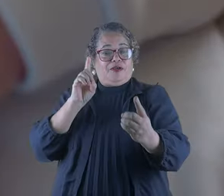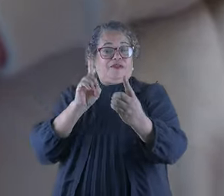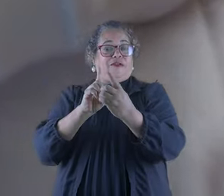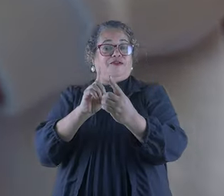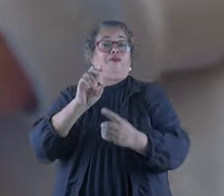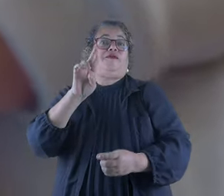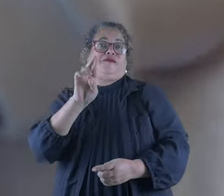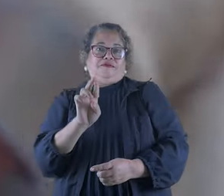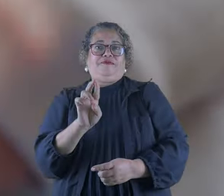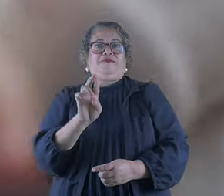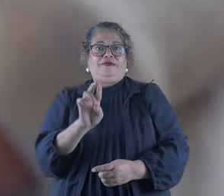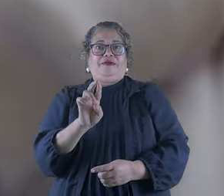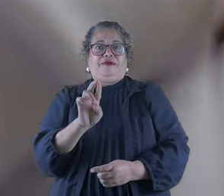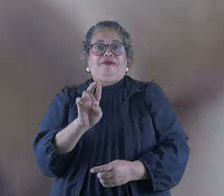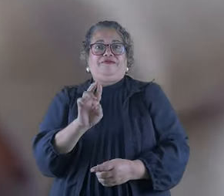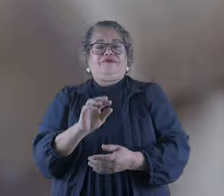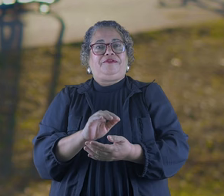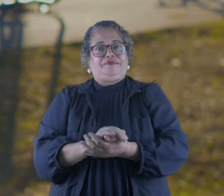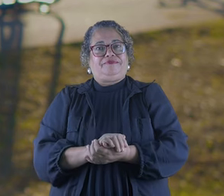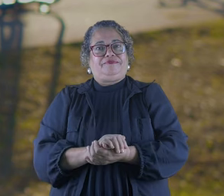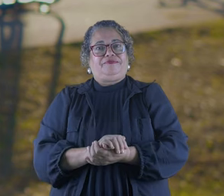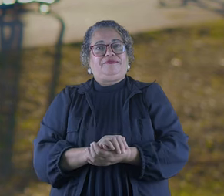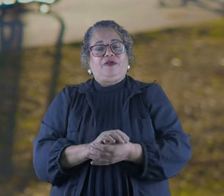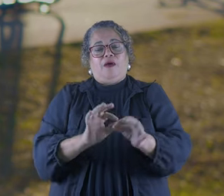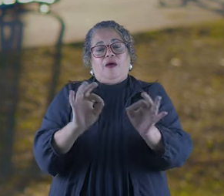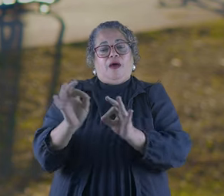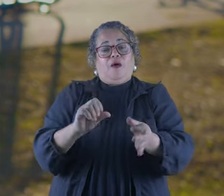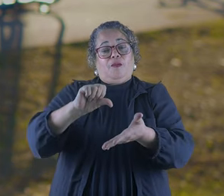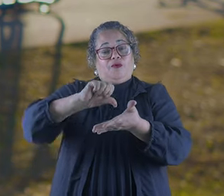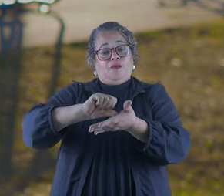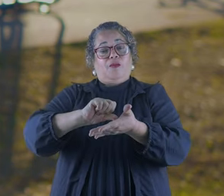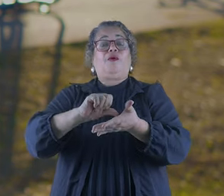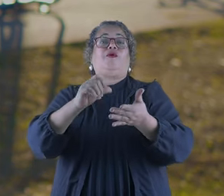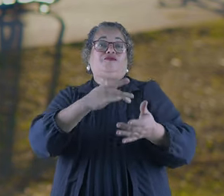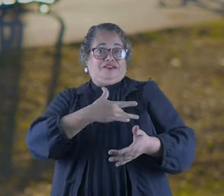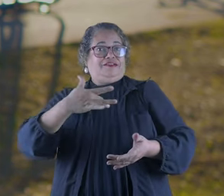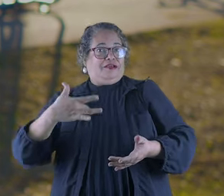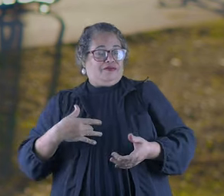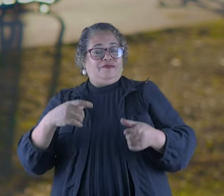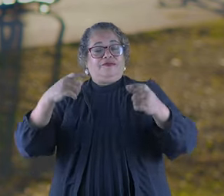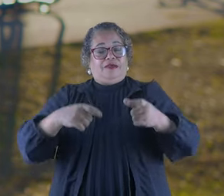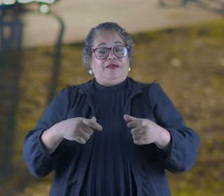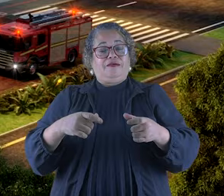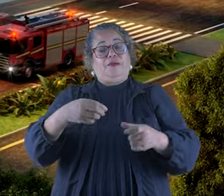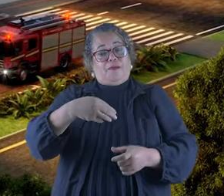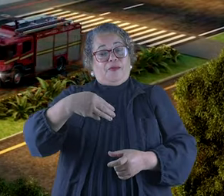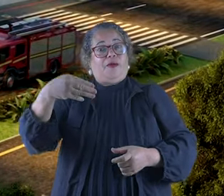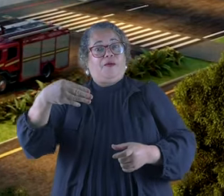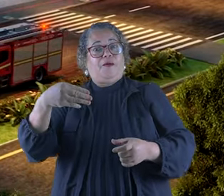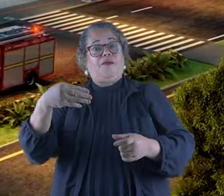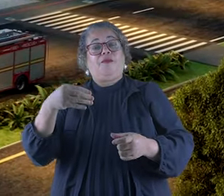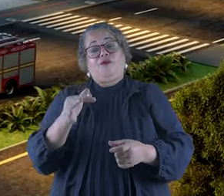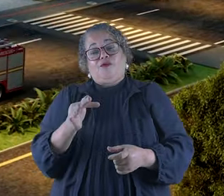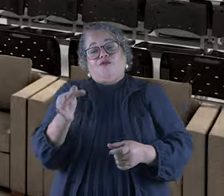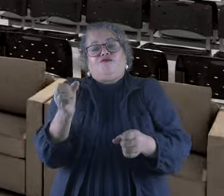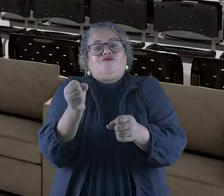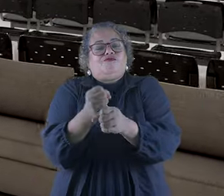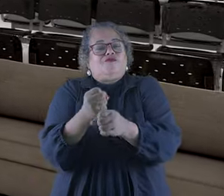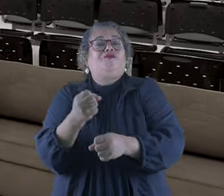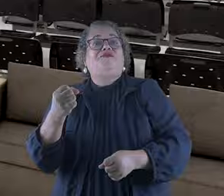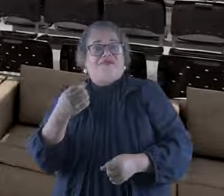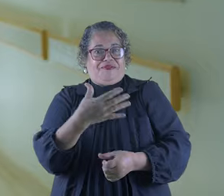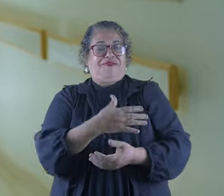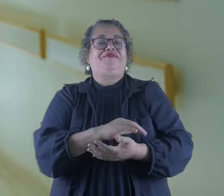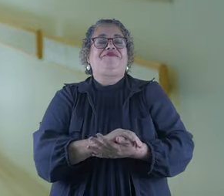atendimento obstétrico. Reformou e ampliou as Uais e aqui, na região do Morumbi, vai construir mais um Uai